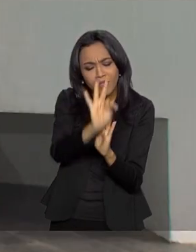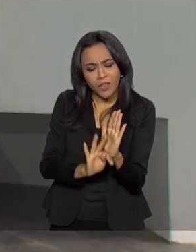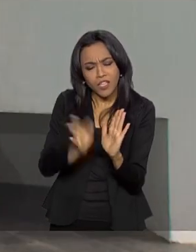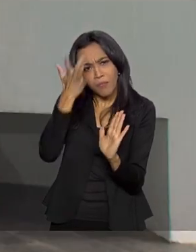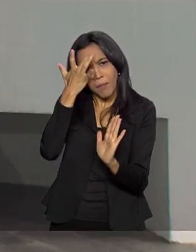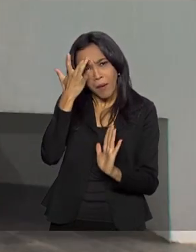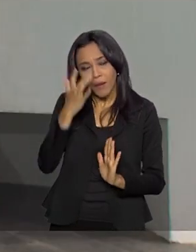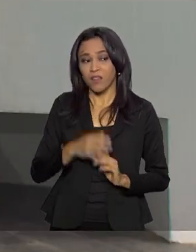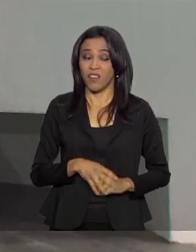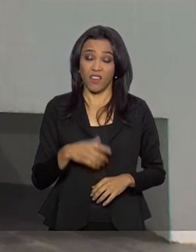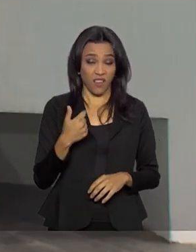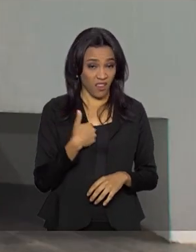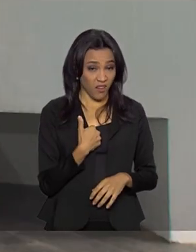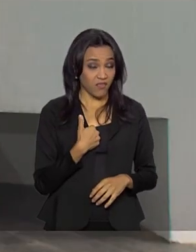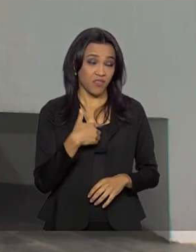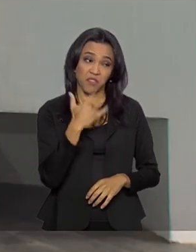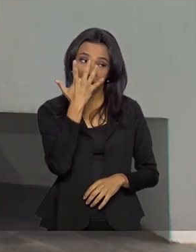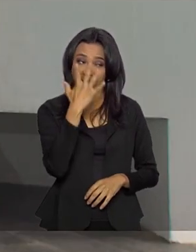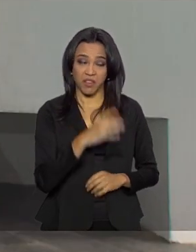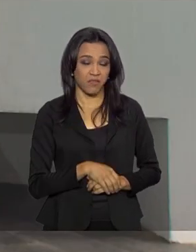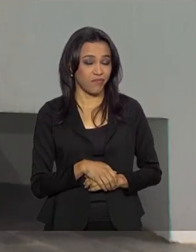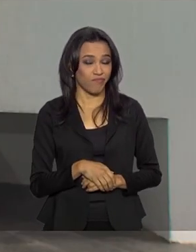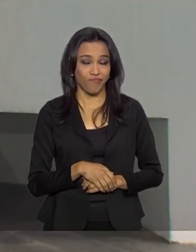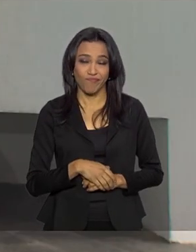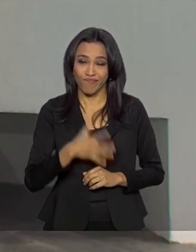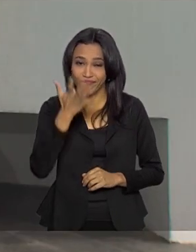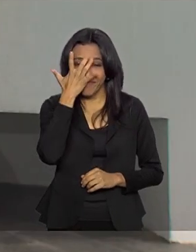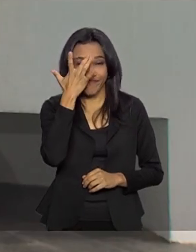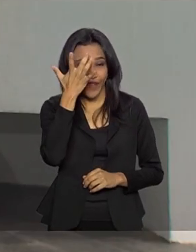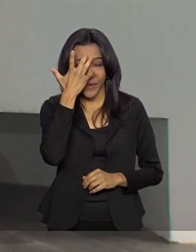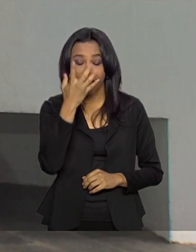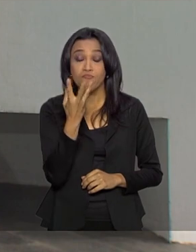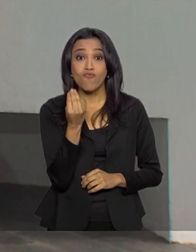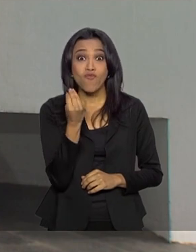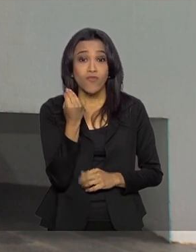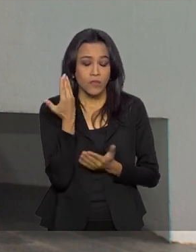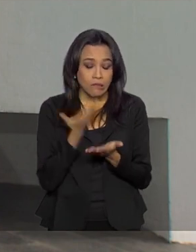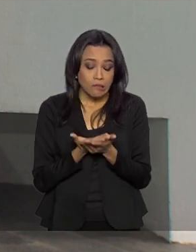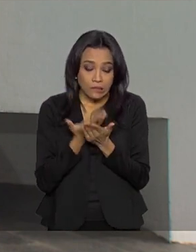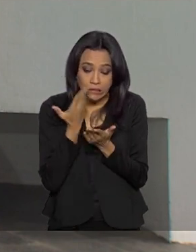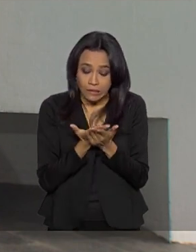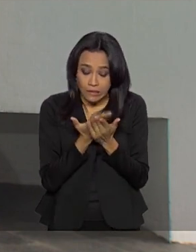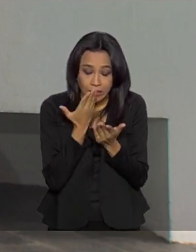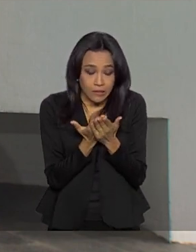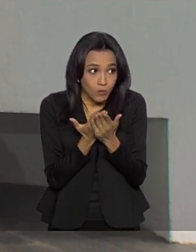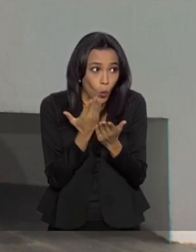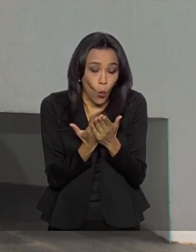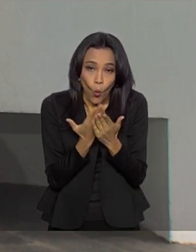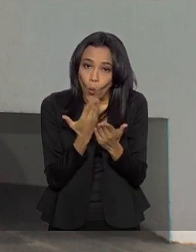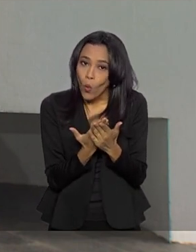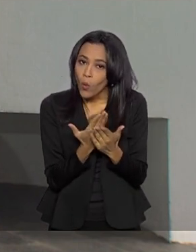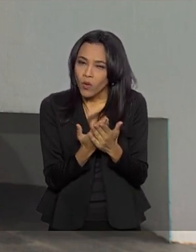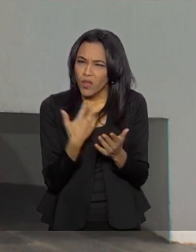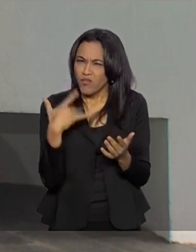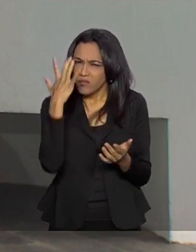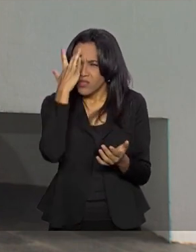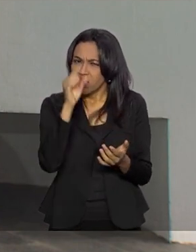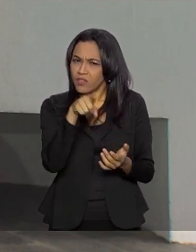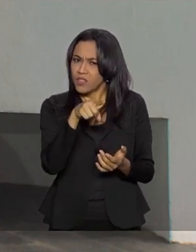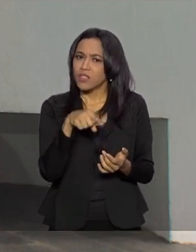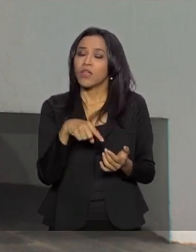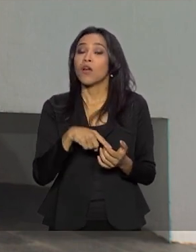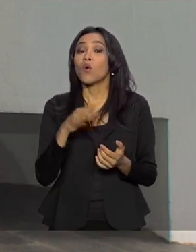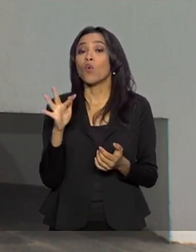não sou fácil de decorar, não, viu? Eu tento estudar muito. Eu não sei se você sabe que o